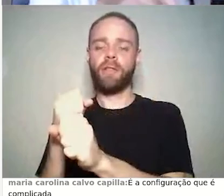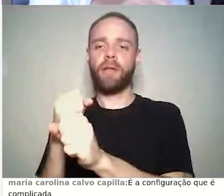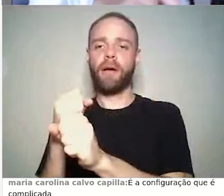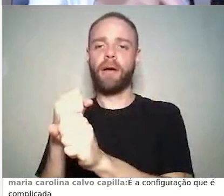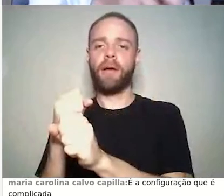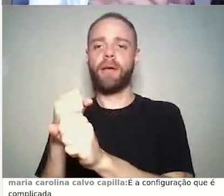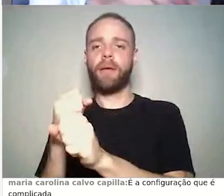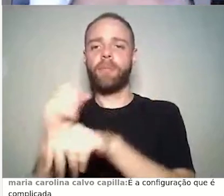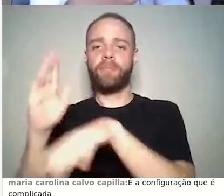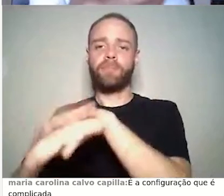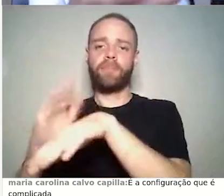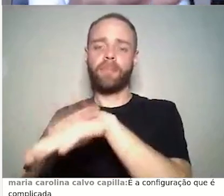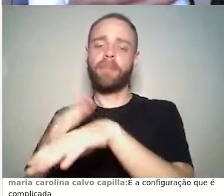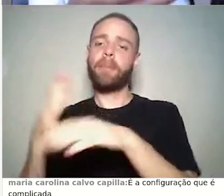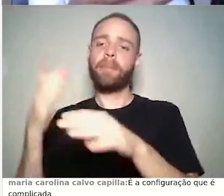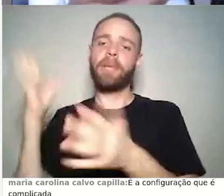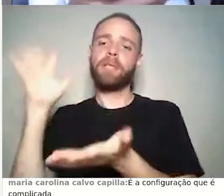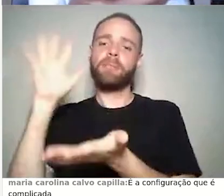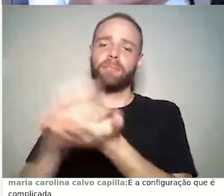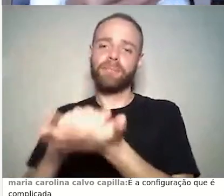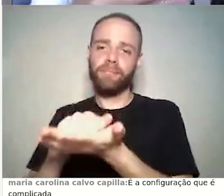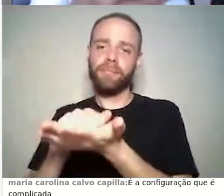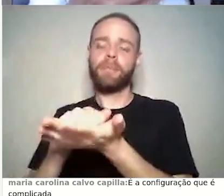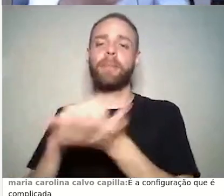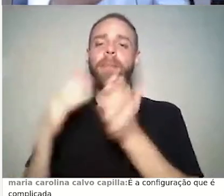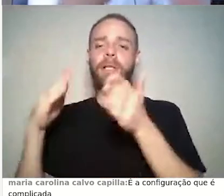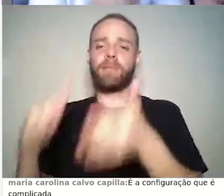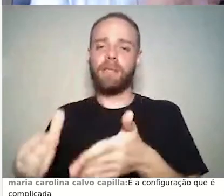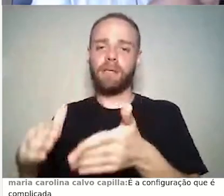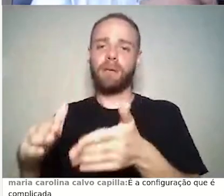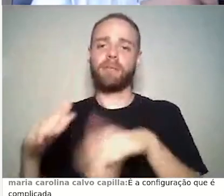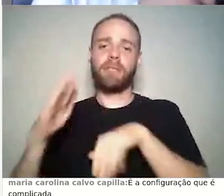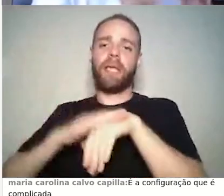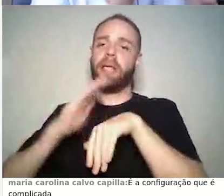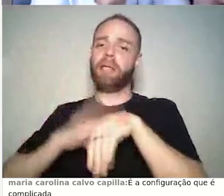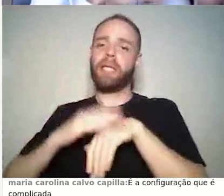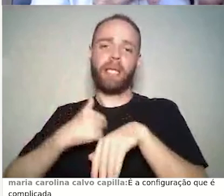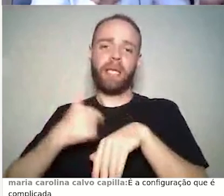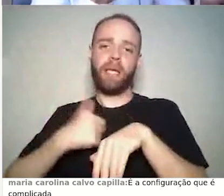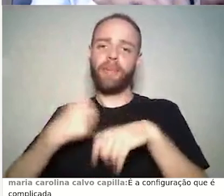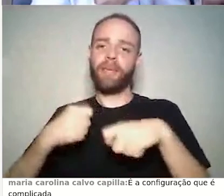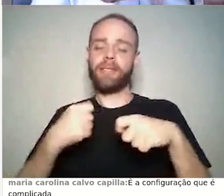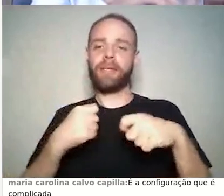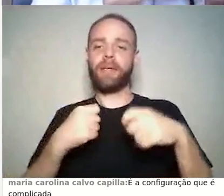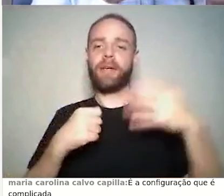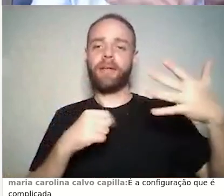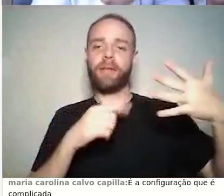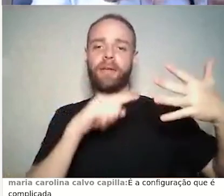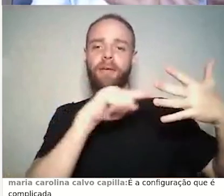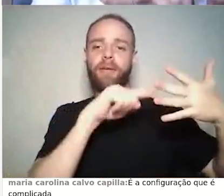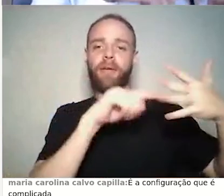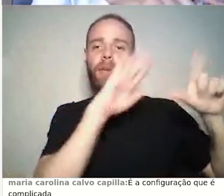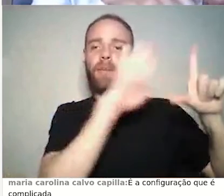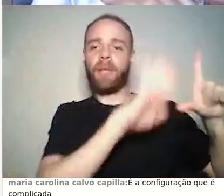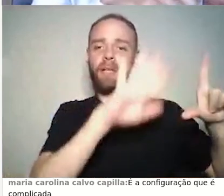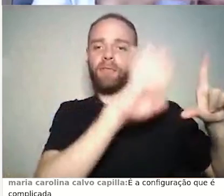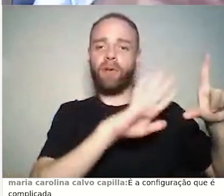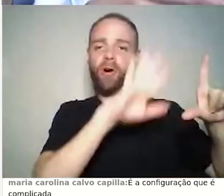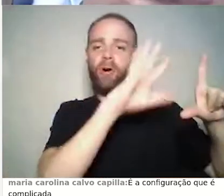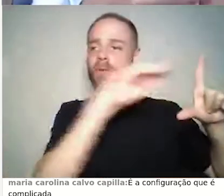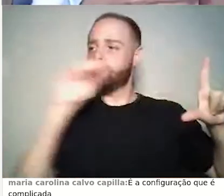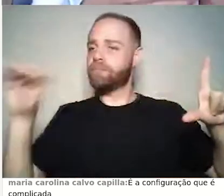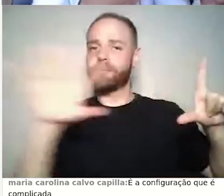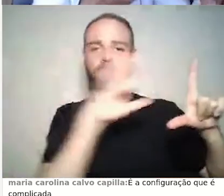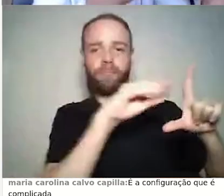registrando essa participação, seria um trabalho manual, porque eu pegaria a lista do Teams, e subiria a nota de aluno por aluno,